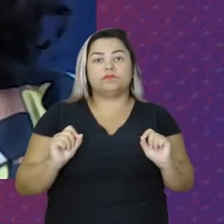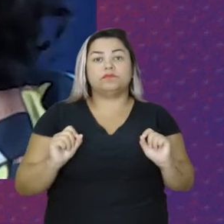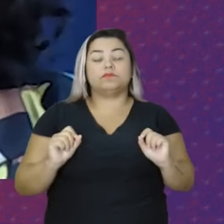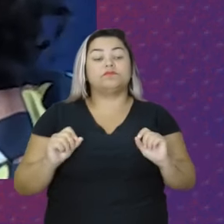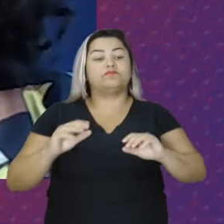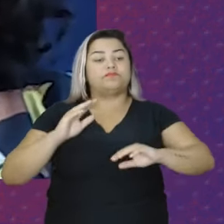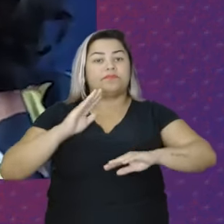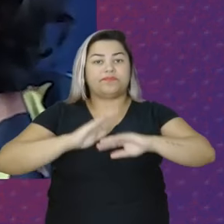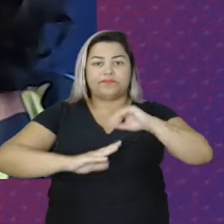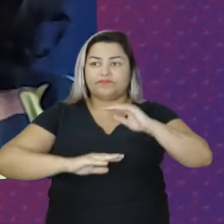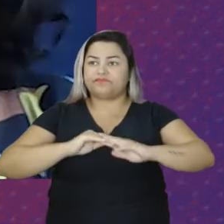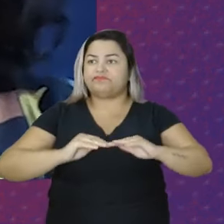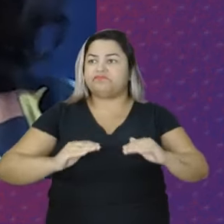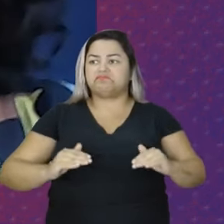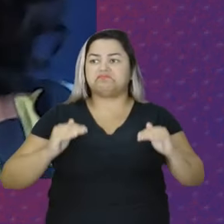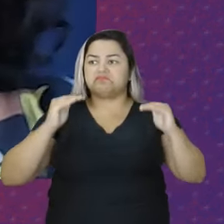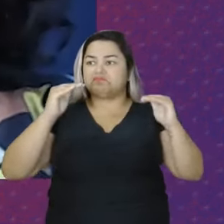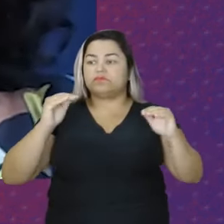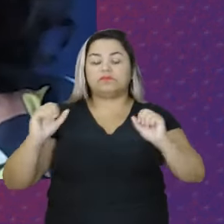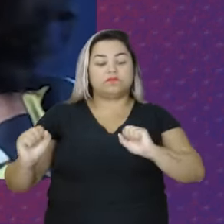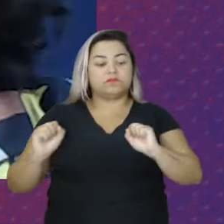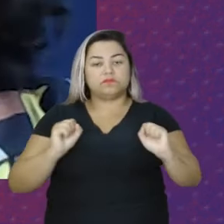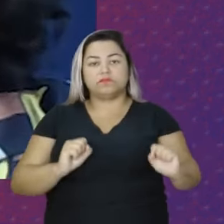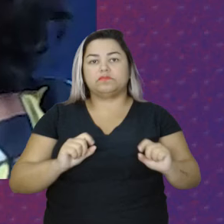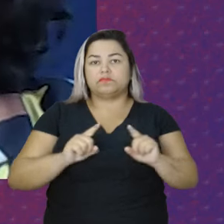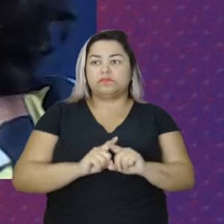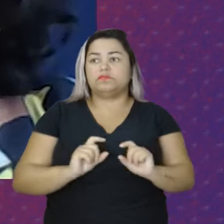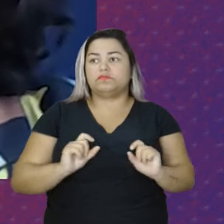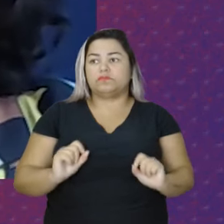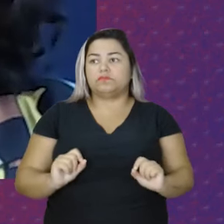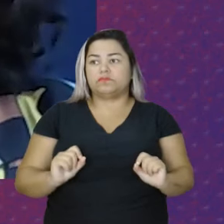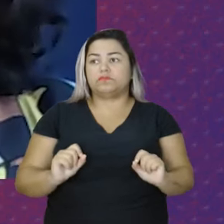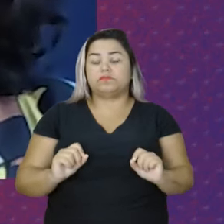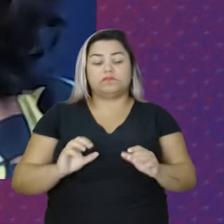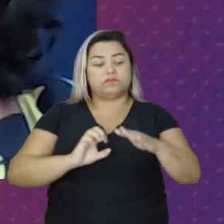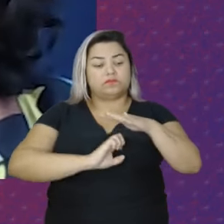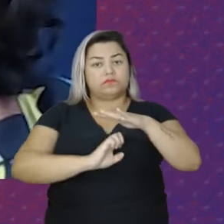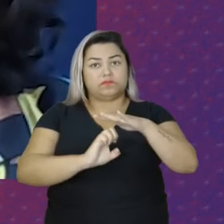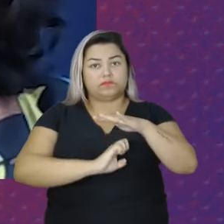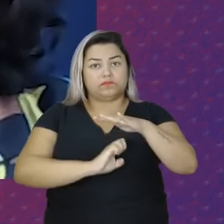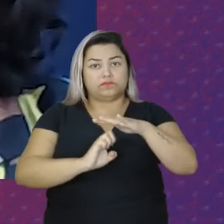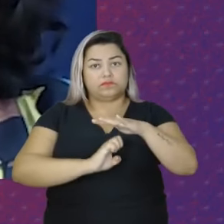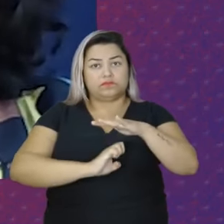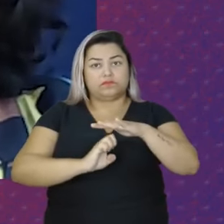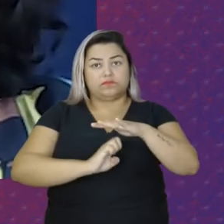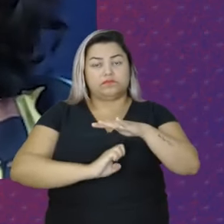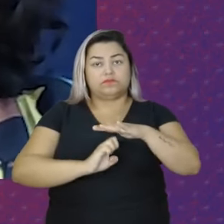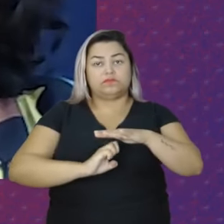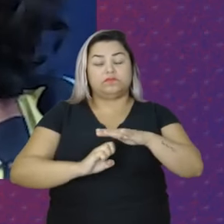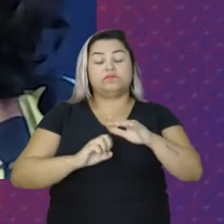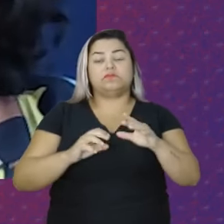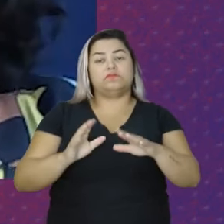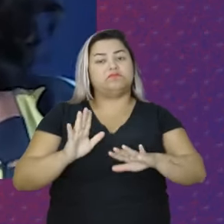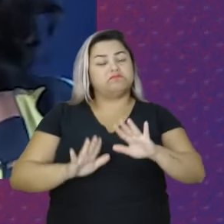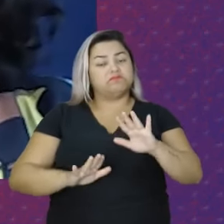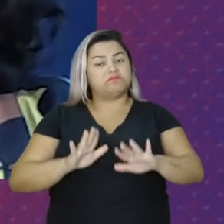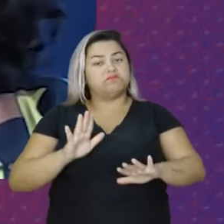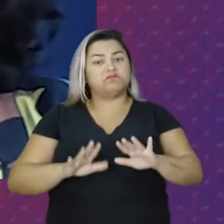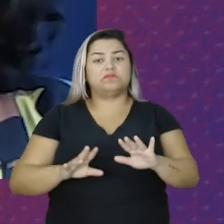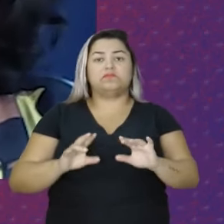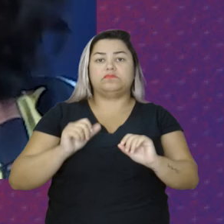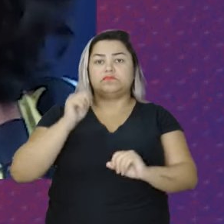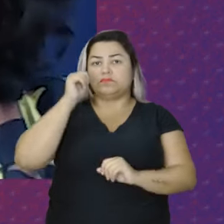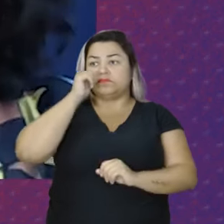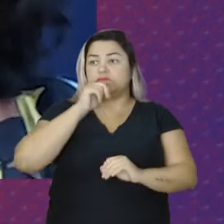cargos De maior poder Na hierarquia De uma empresa Muitas vezes As mulheres